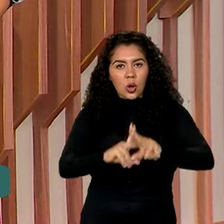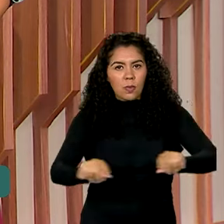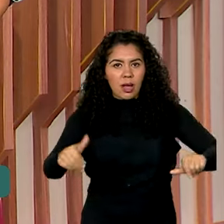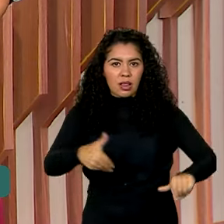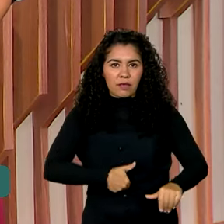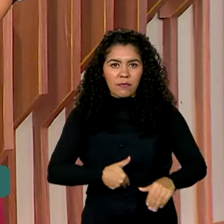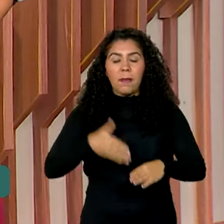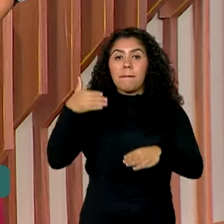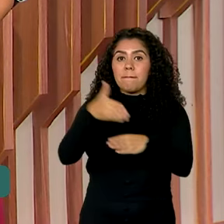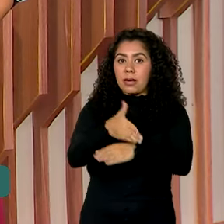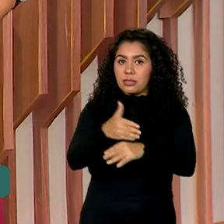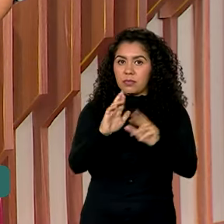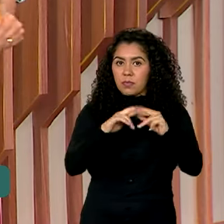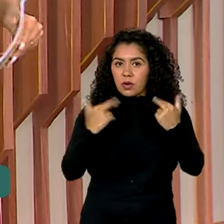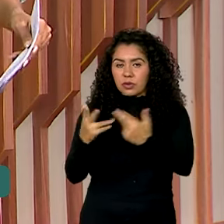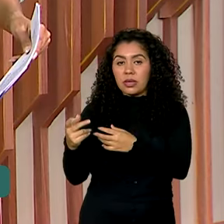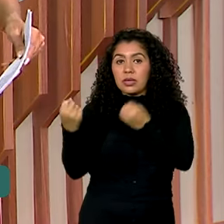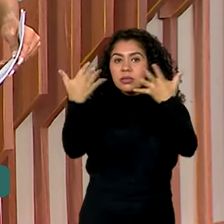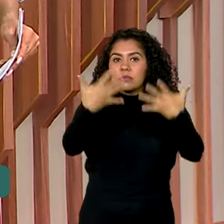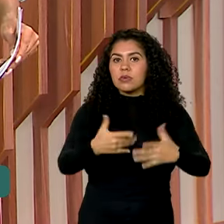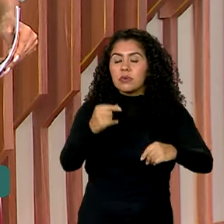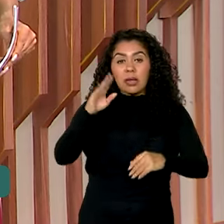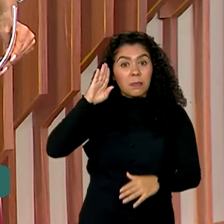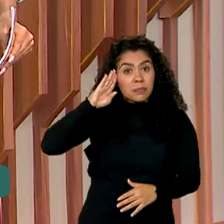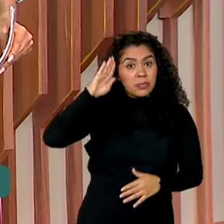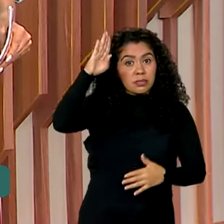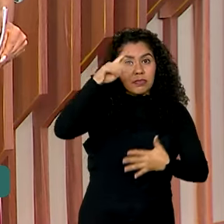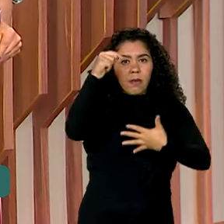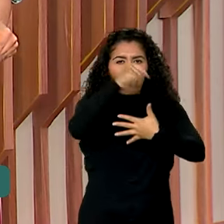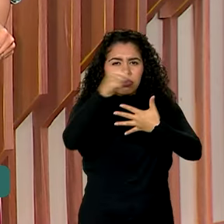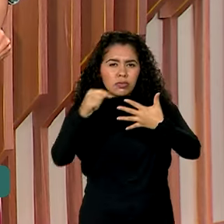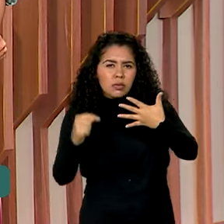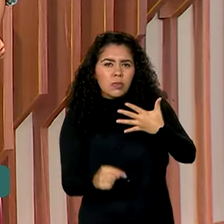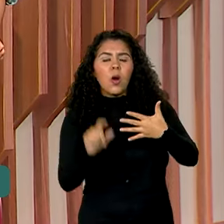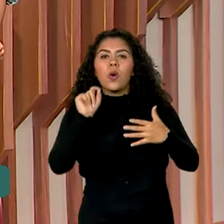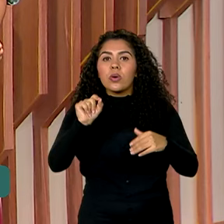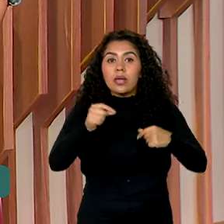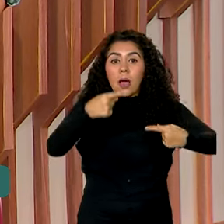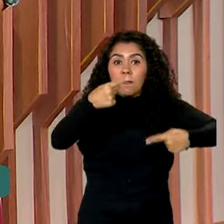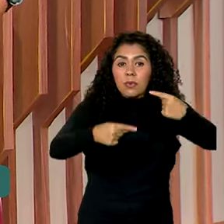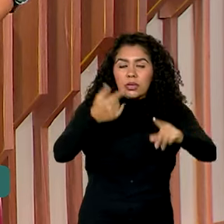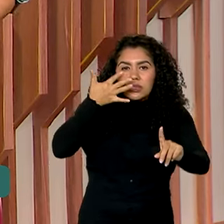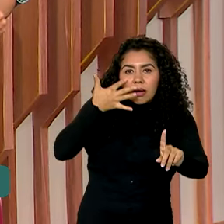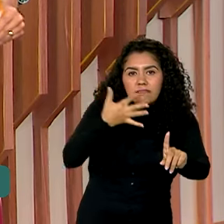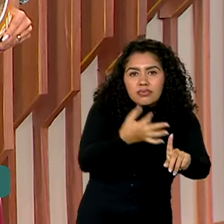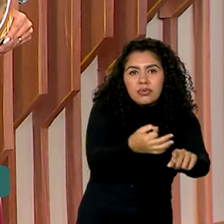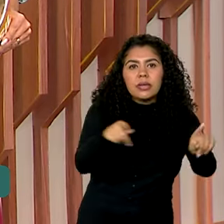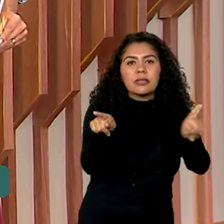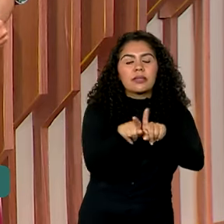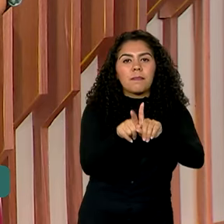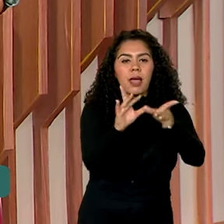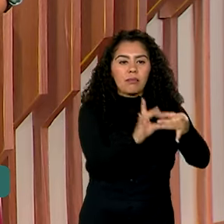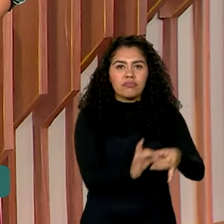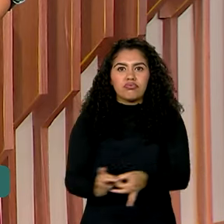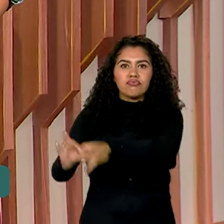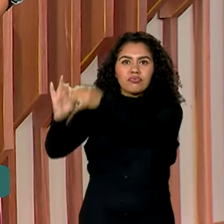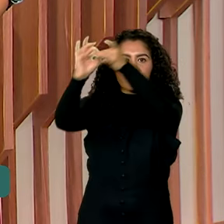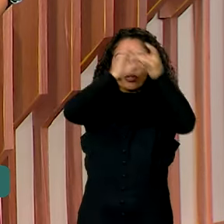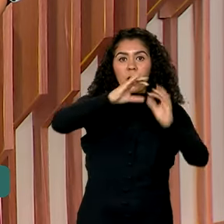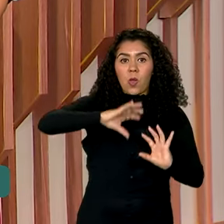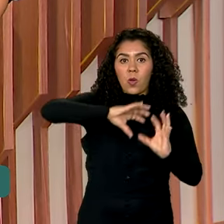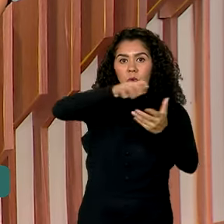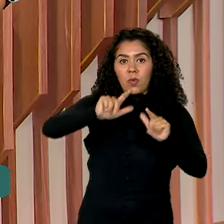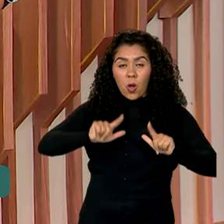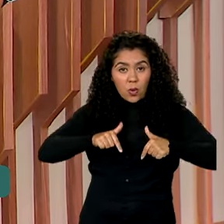da reunião. Ele adiantou que entre as prioridades estão a política de cuidados e uma aliança global contra a fome